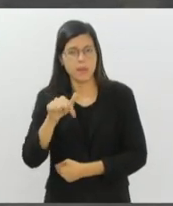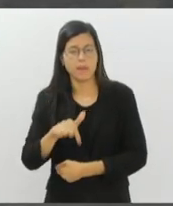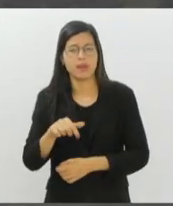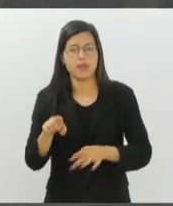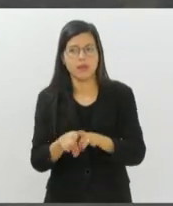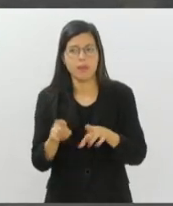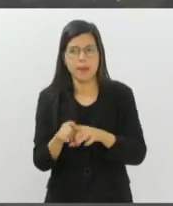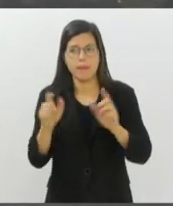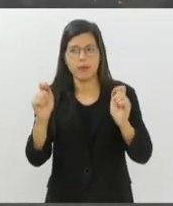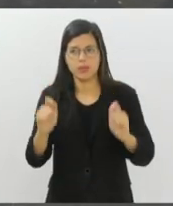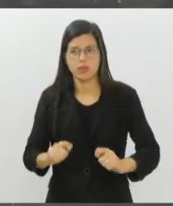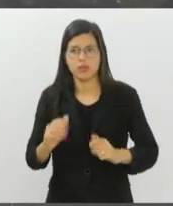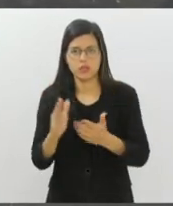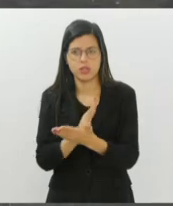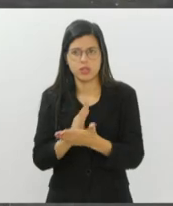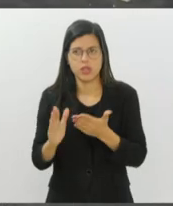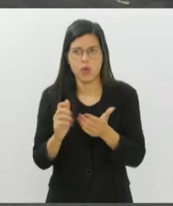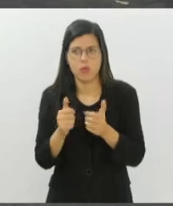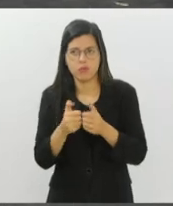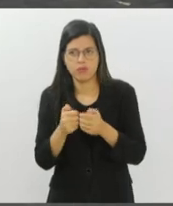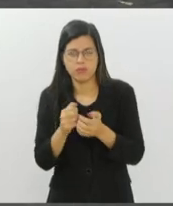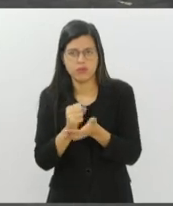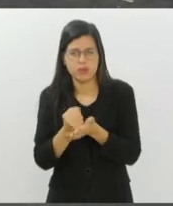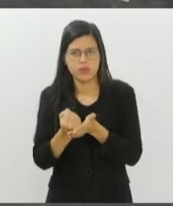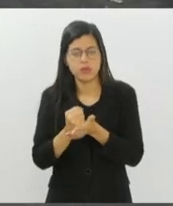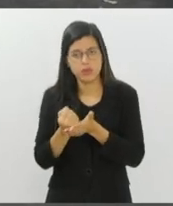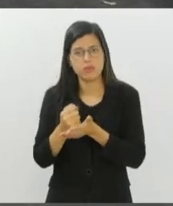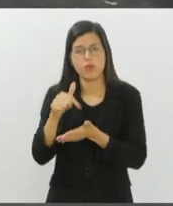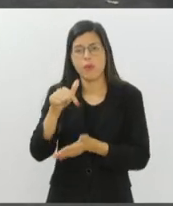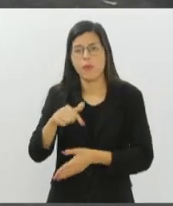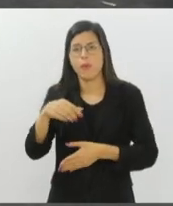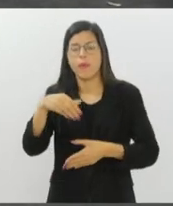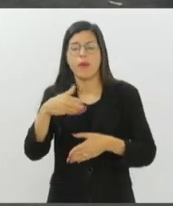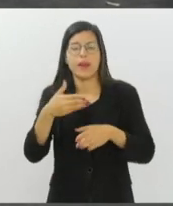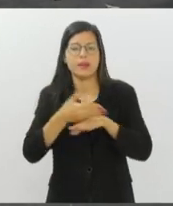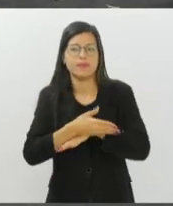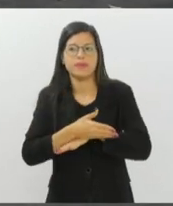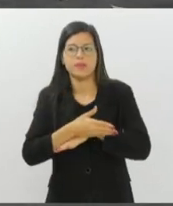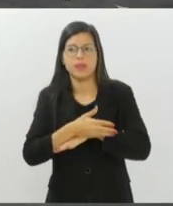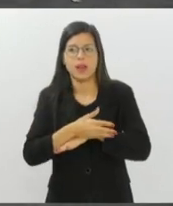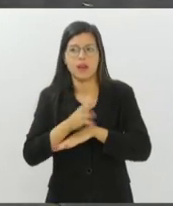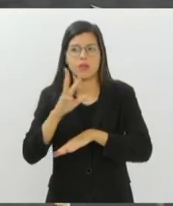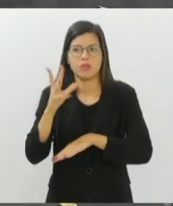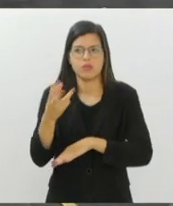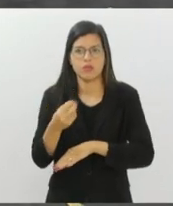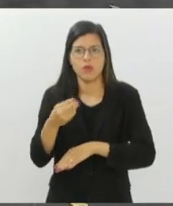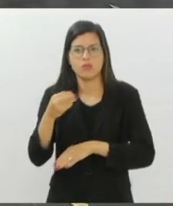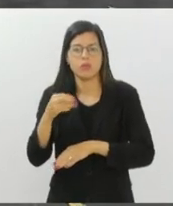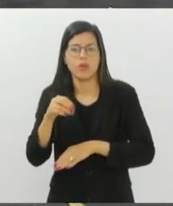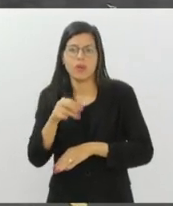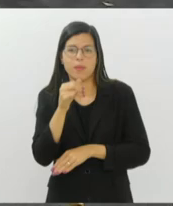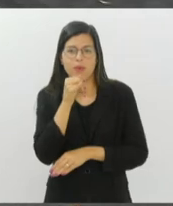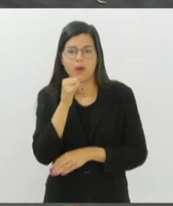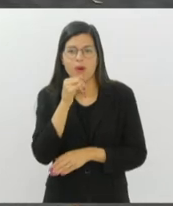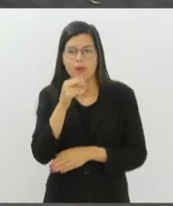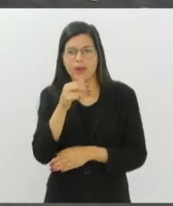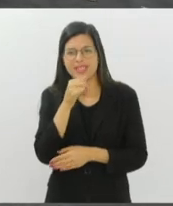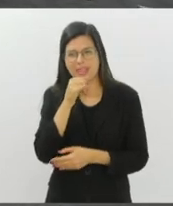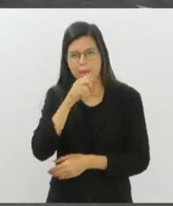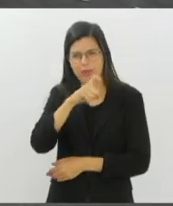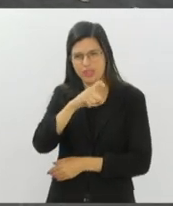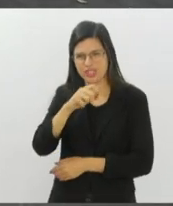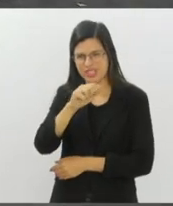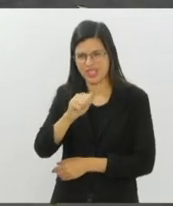possibilidade de alguns jogos, algumas modalidades específicas entrarem nos jogos olímpicos tradicionais, como o xadrez, por exemplo, que é jogado